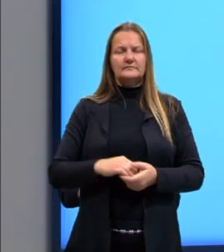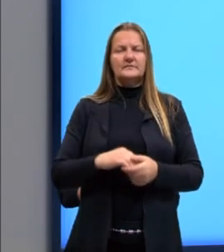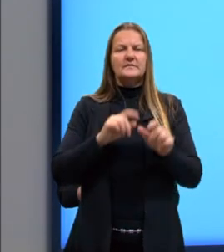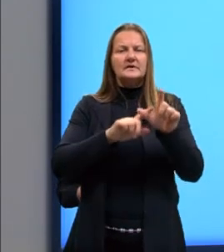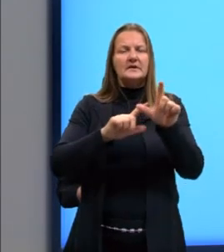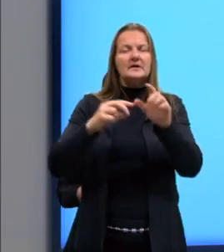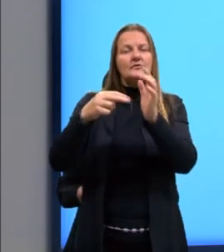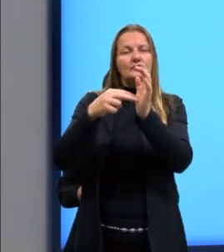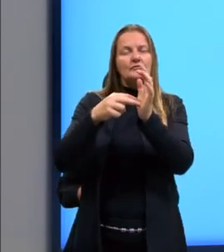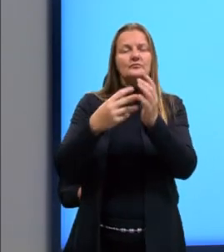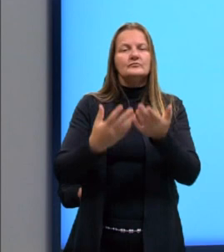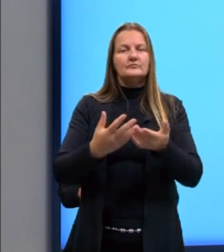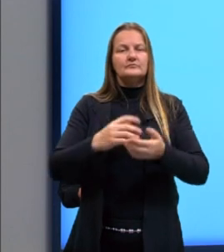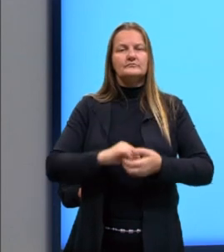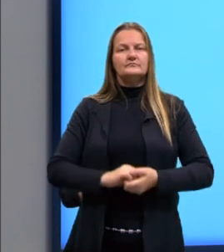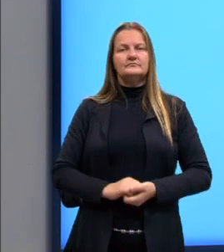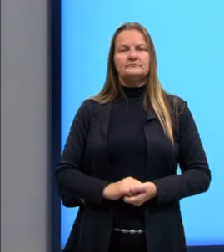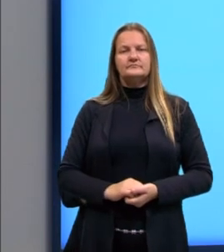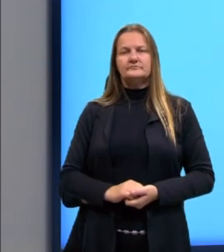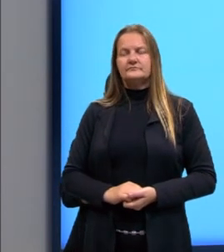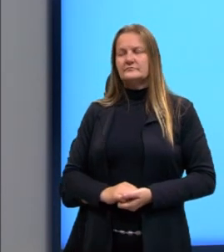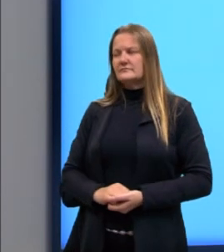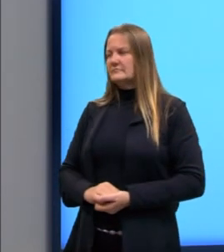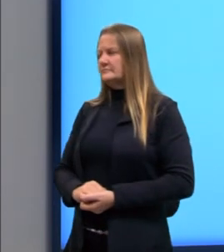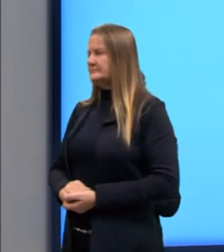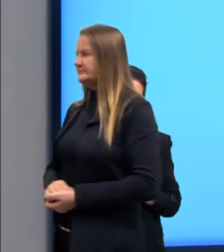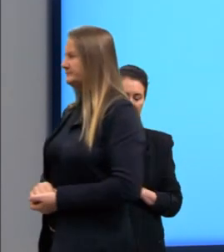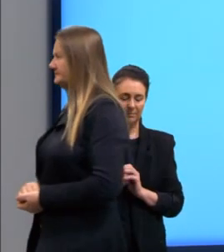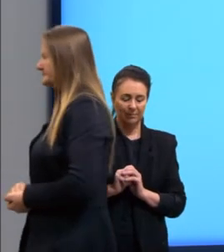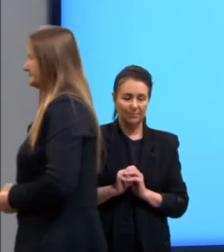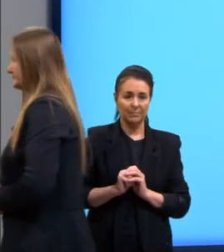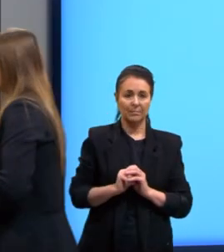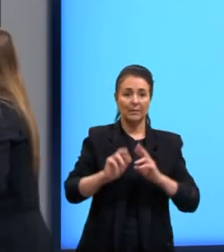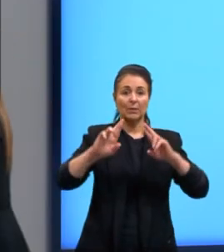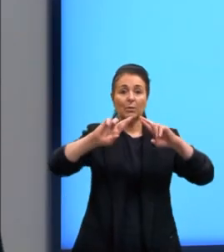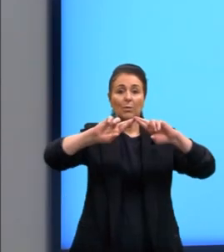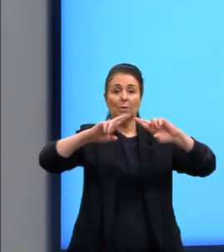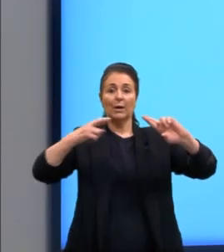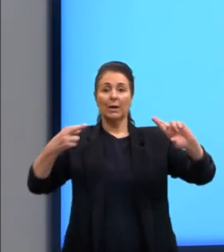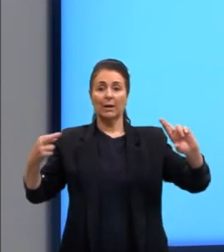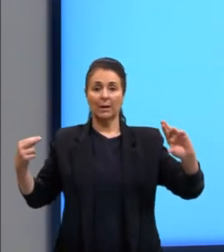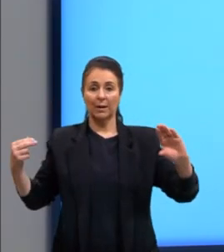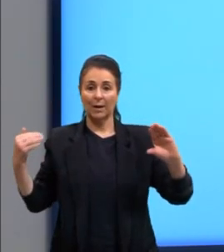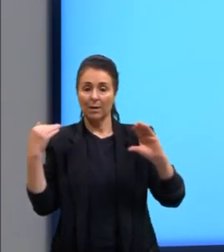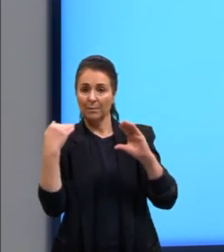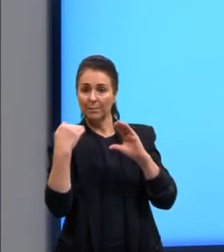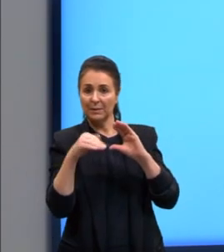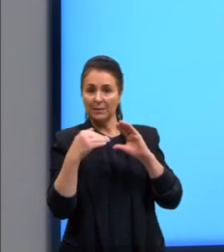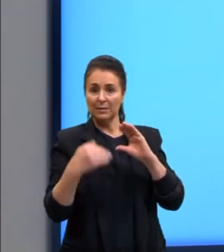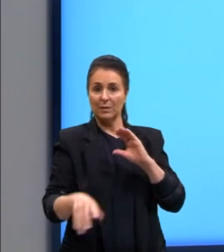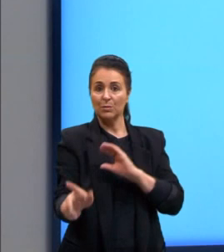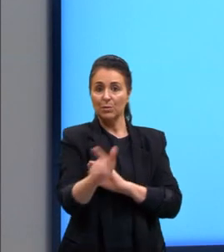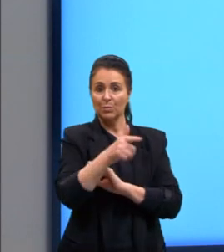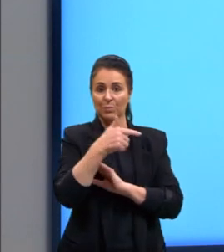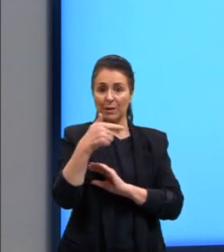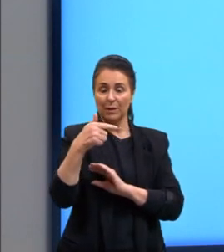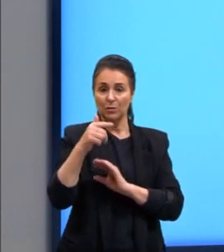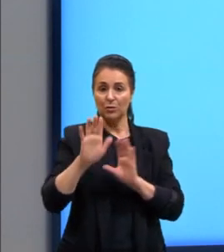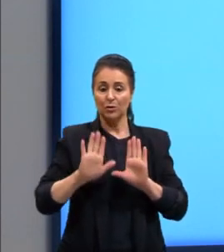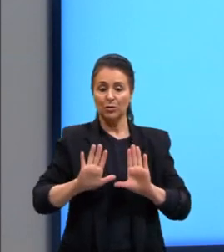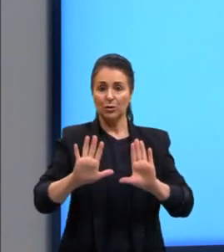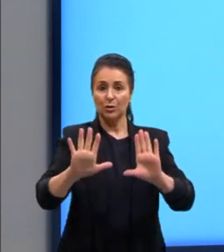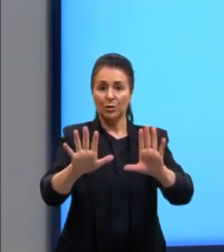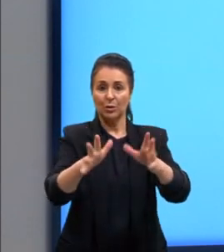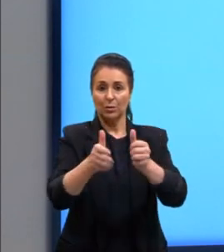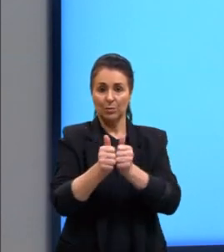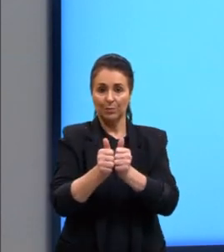nucleotídeos do RNA mensageiro. Então, são sete códons. Esse, que são